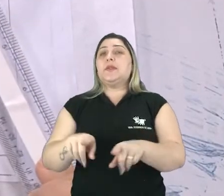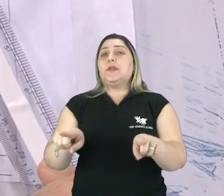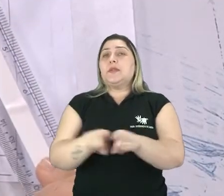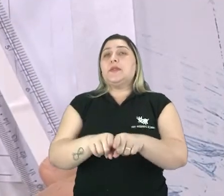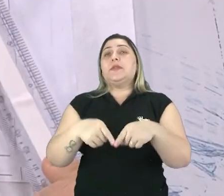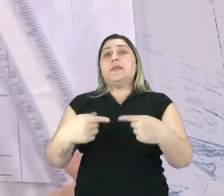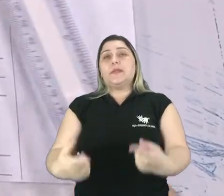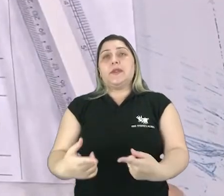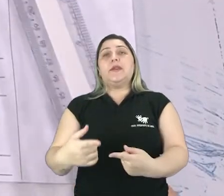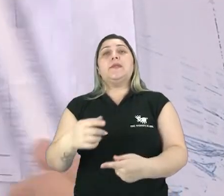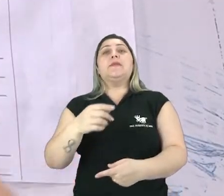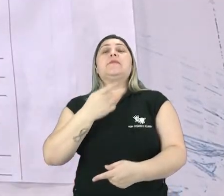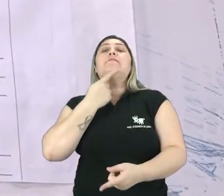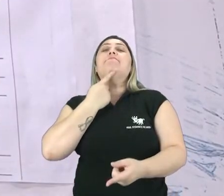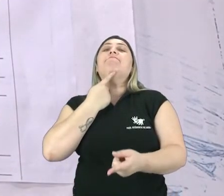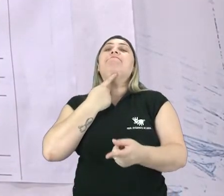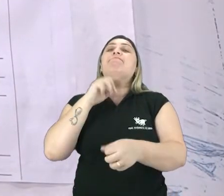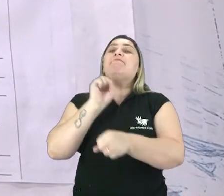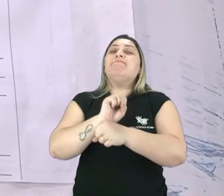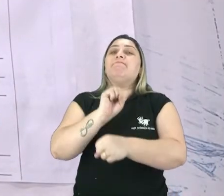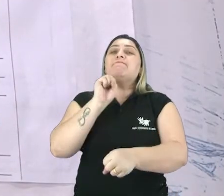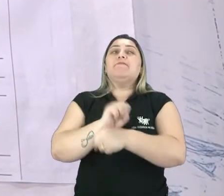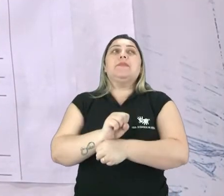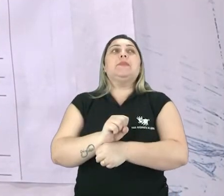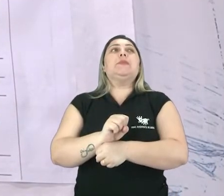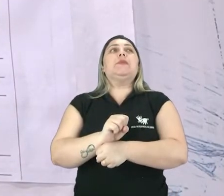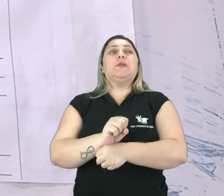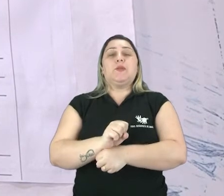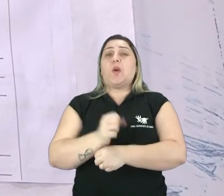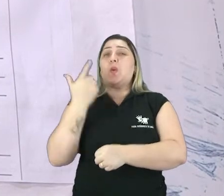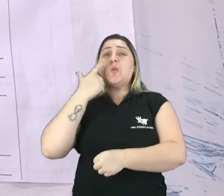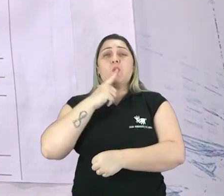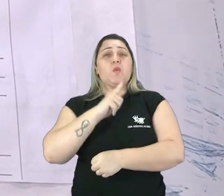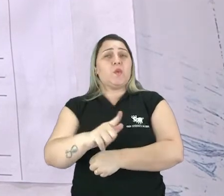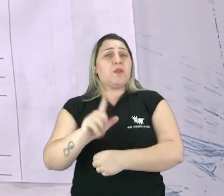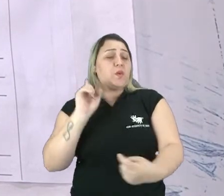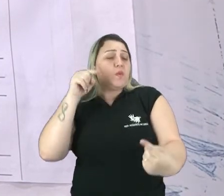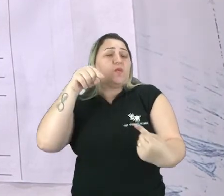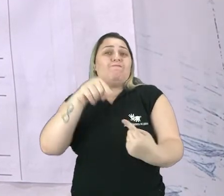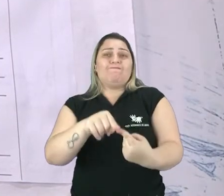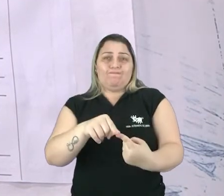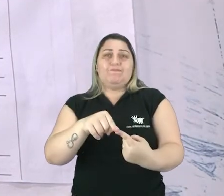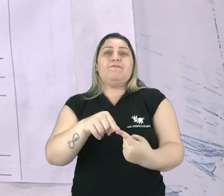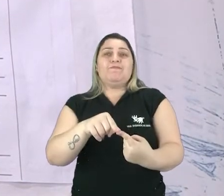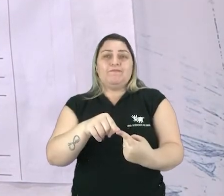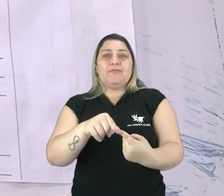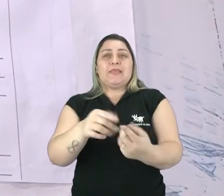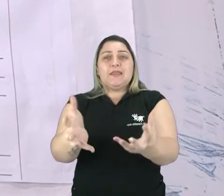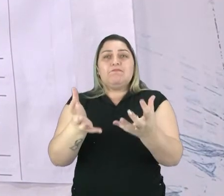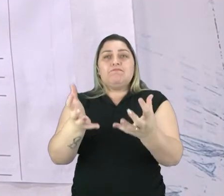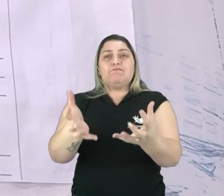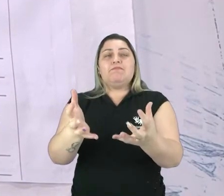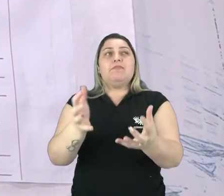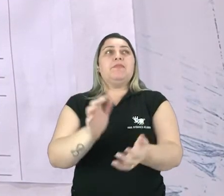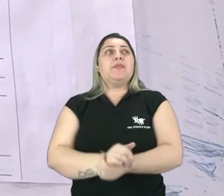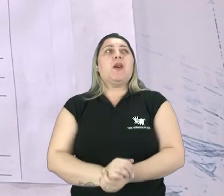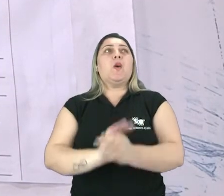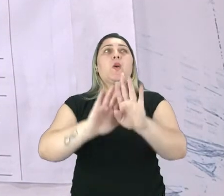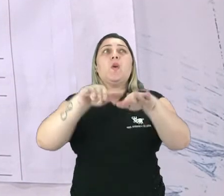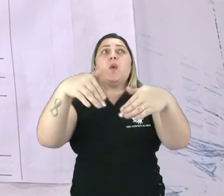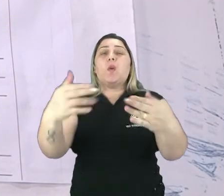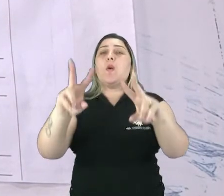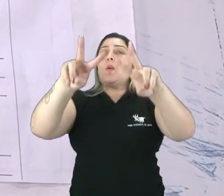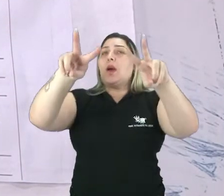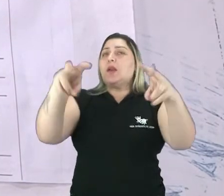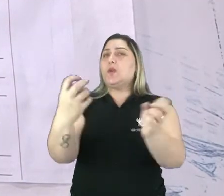expectativa gerada. Muitos se frustram. E não conseguem alcançar seus objetivos. Tá. Então. Qual é o assunto